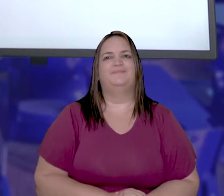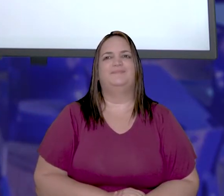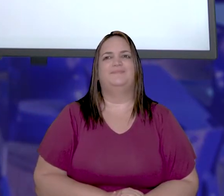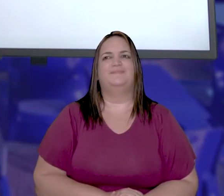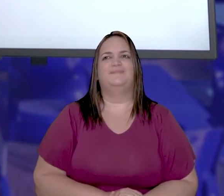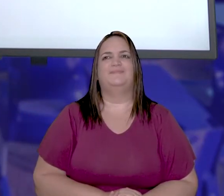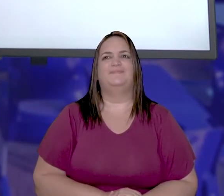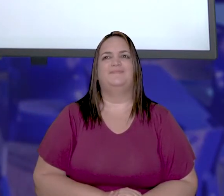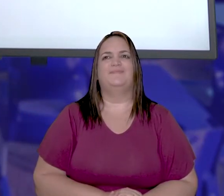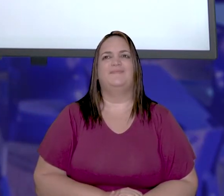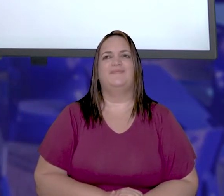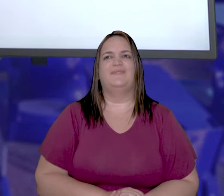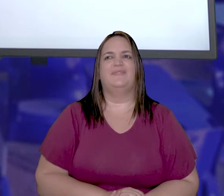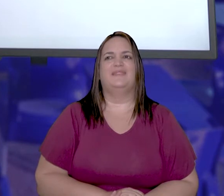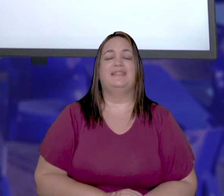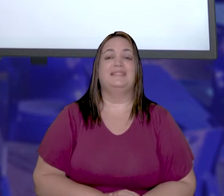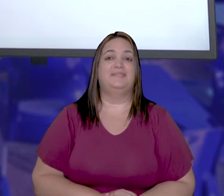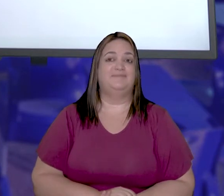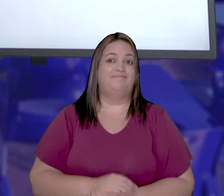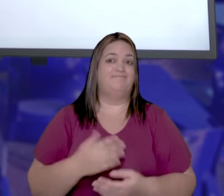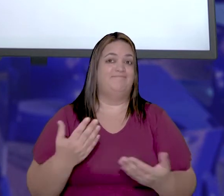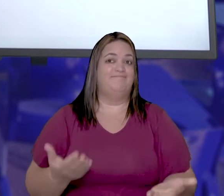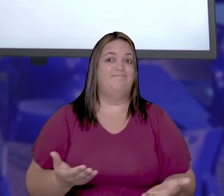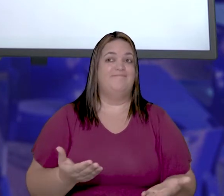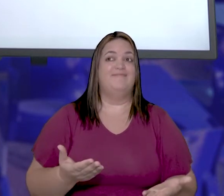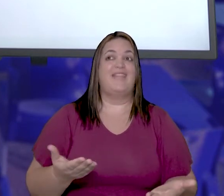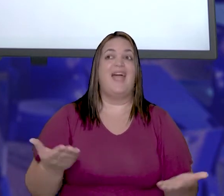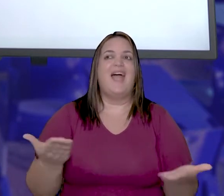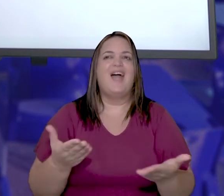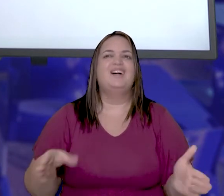existentes dentro do nosso planeta.